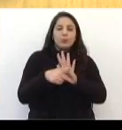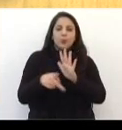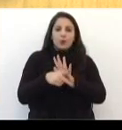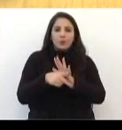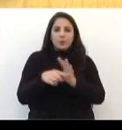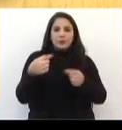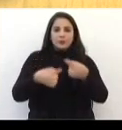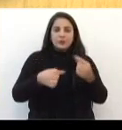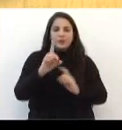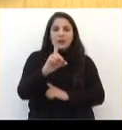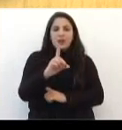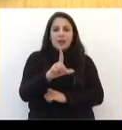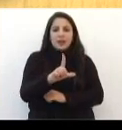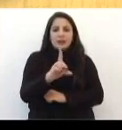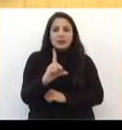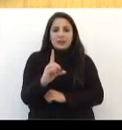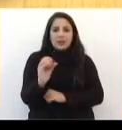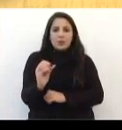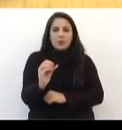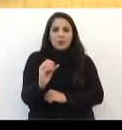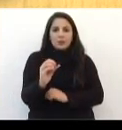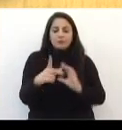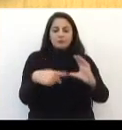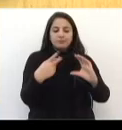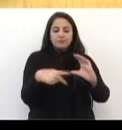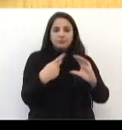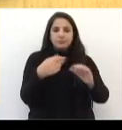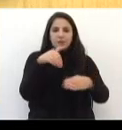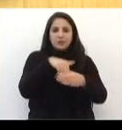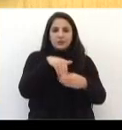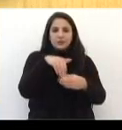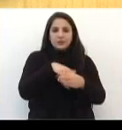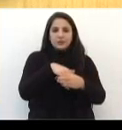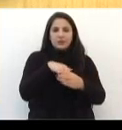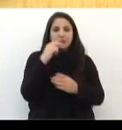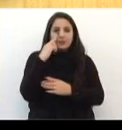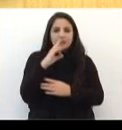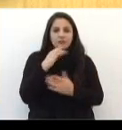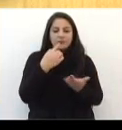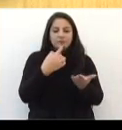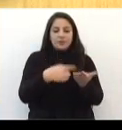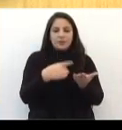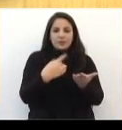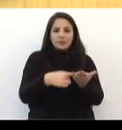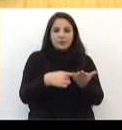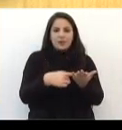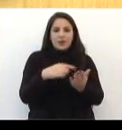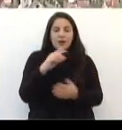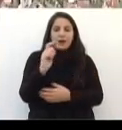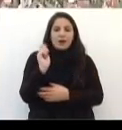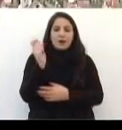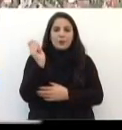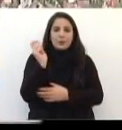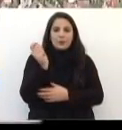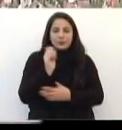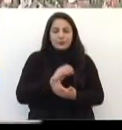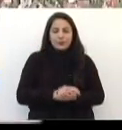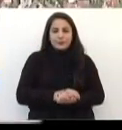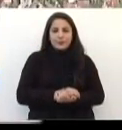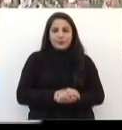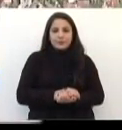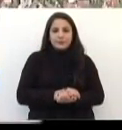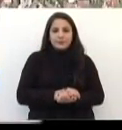tramitação da LDO na Casa Legislativa. A votação está prevista para o mês de agosto. Na Câmara